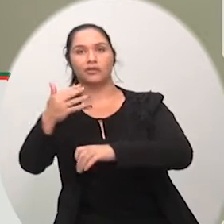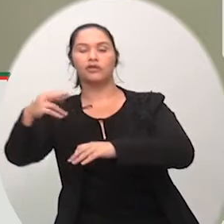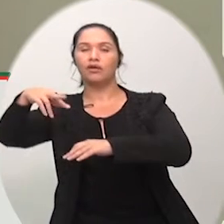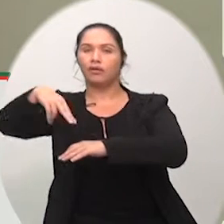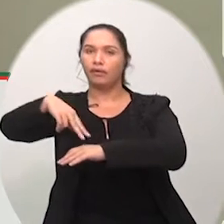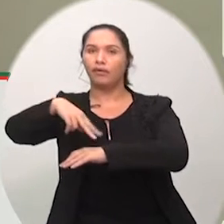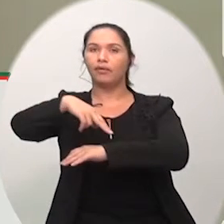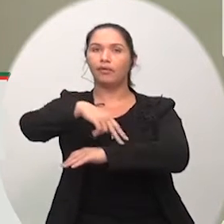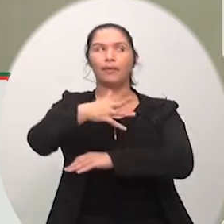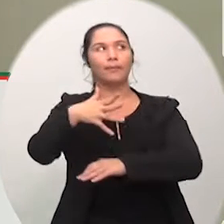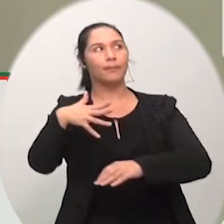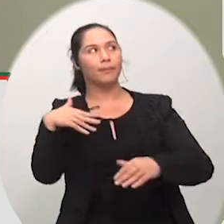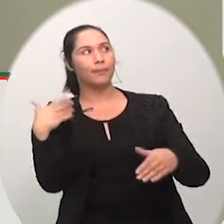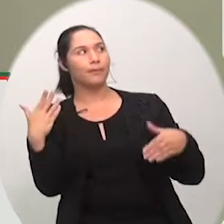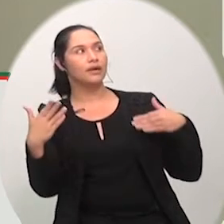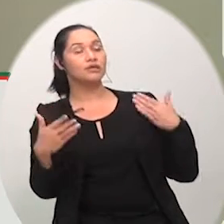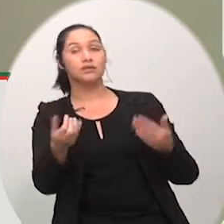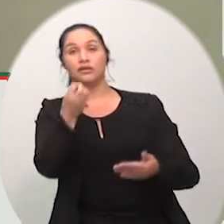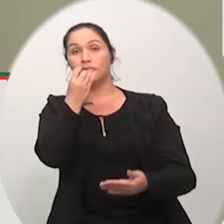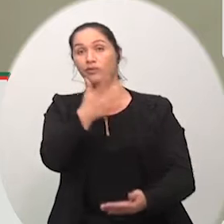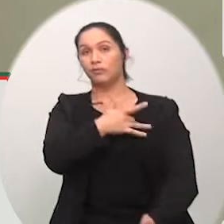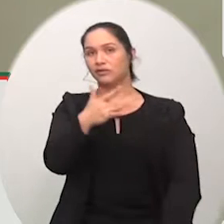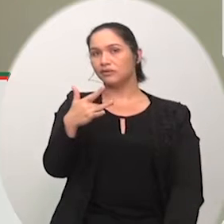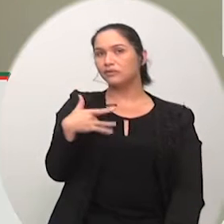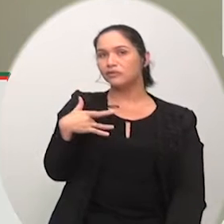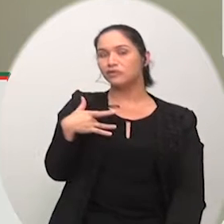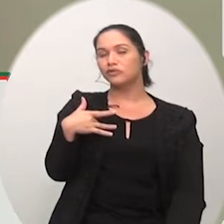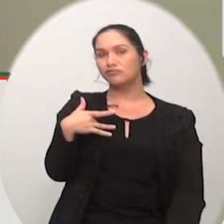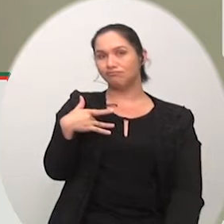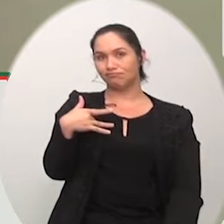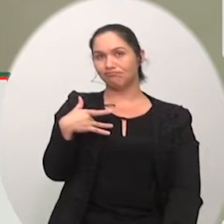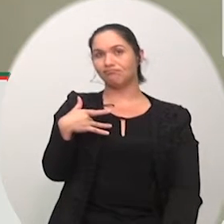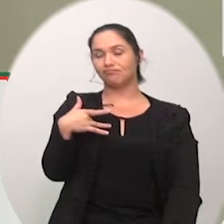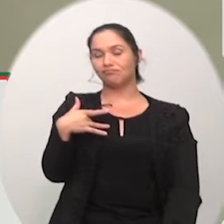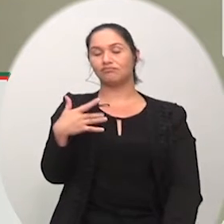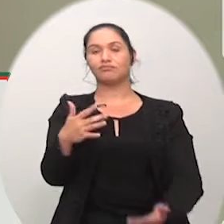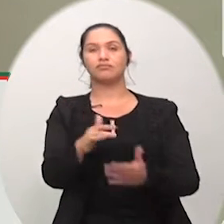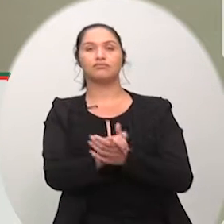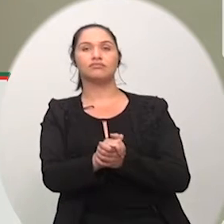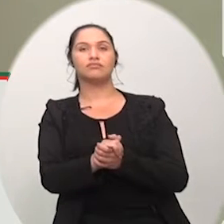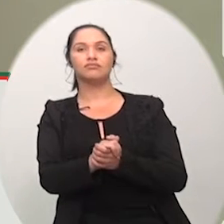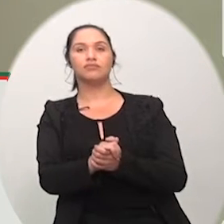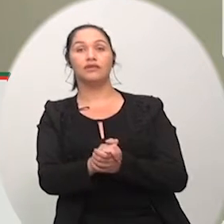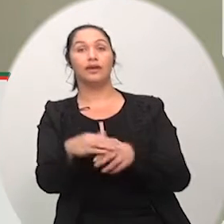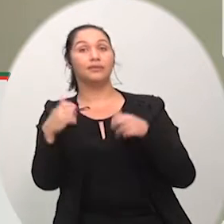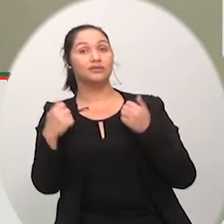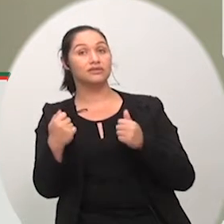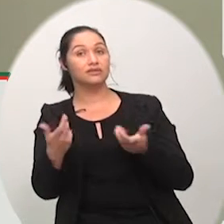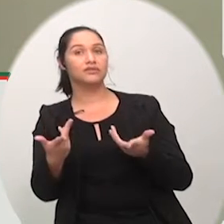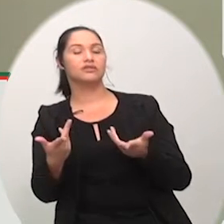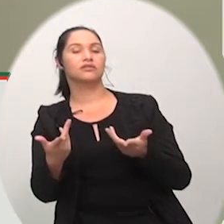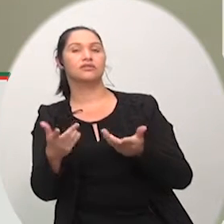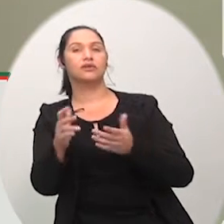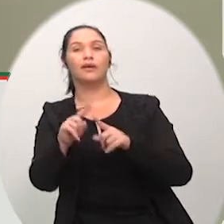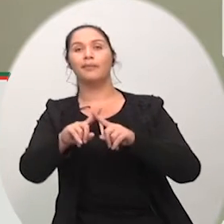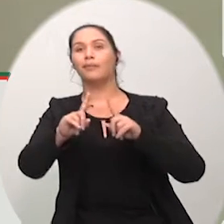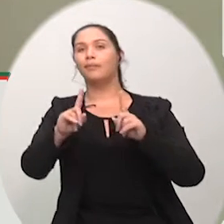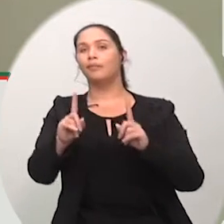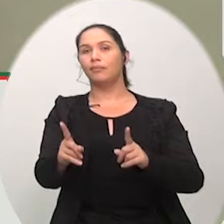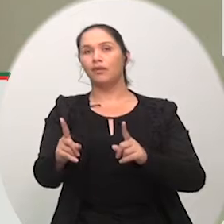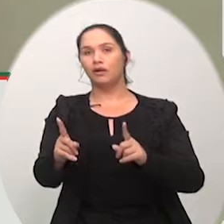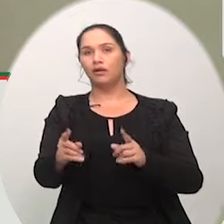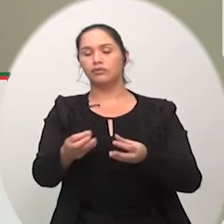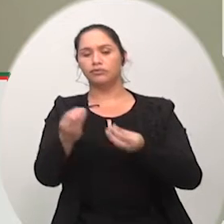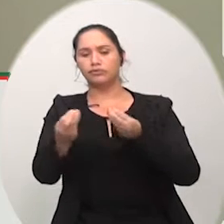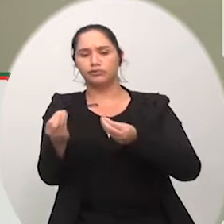pela saúde pelo bem estar físico dessa pessoa ele tem que caminhar mas devido